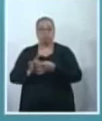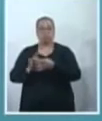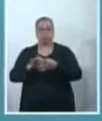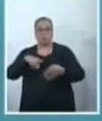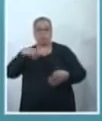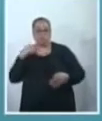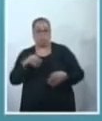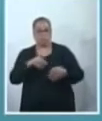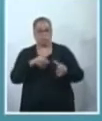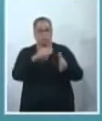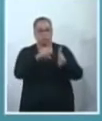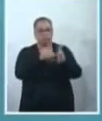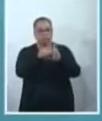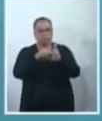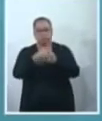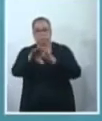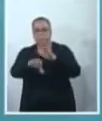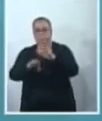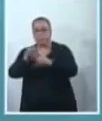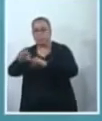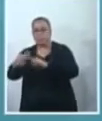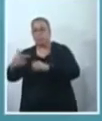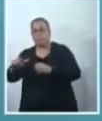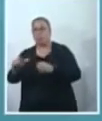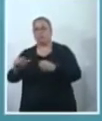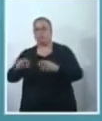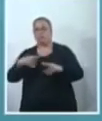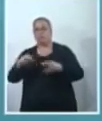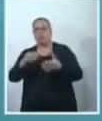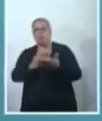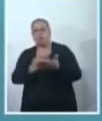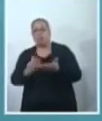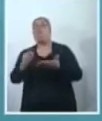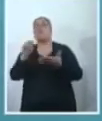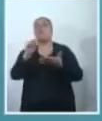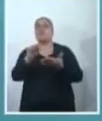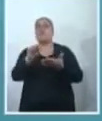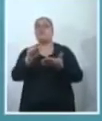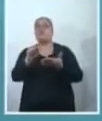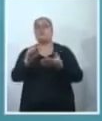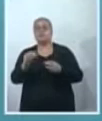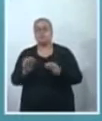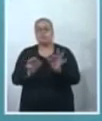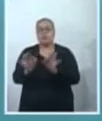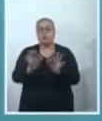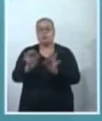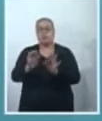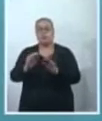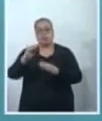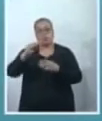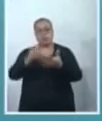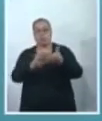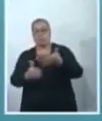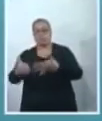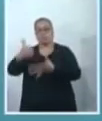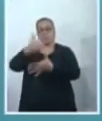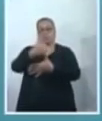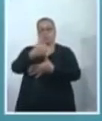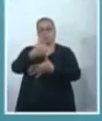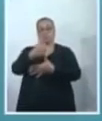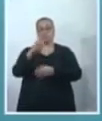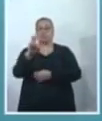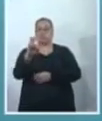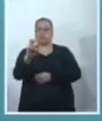coletamos ali outras demandas. E a partir dessas demandas, nós começamos a montar as prioridades. Chegamos a cinco.